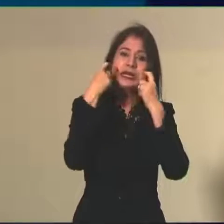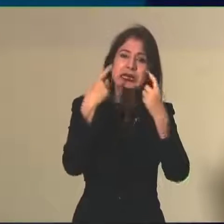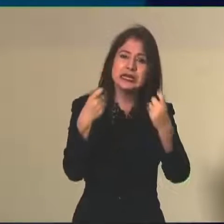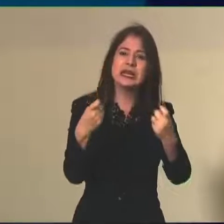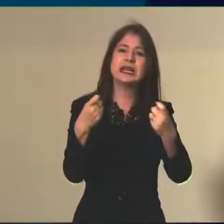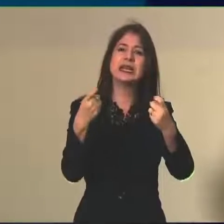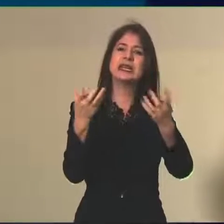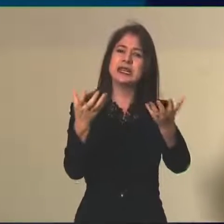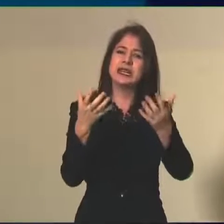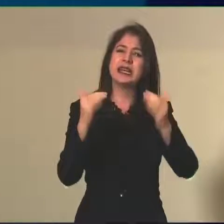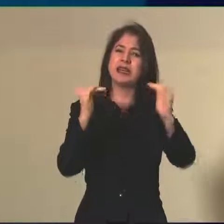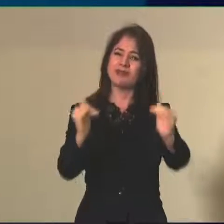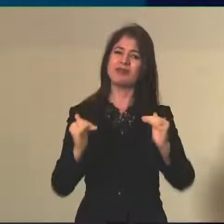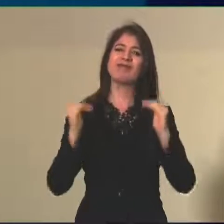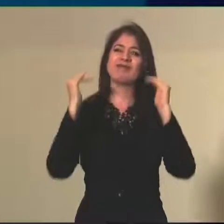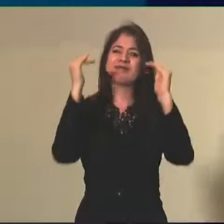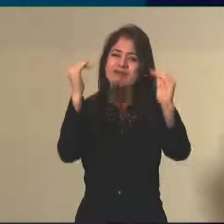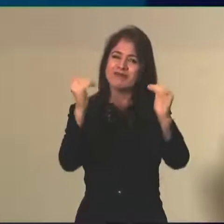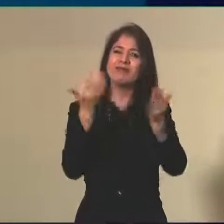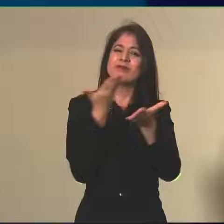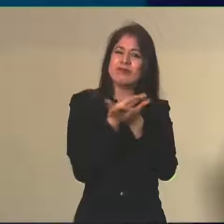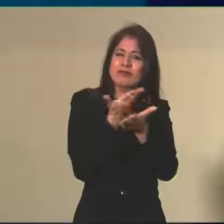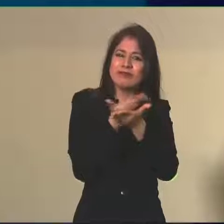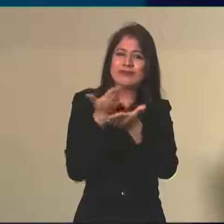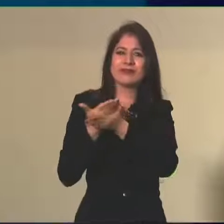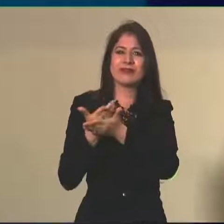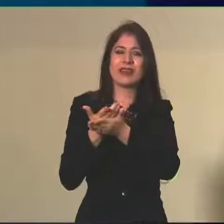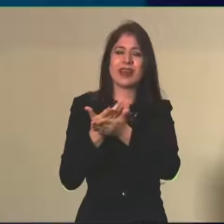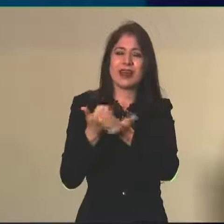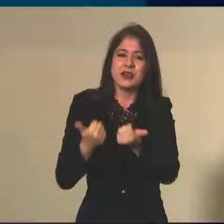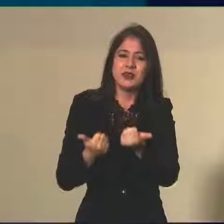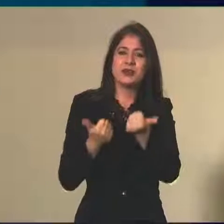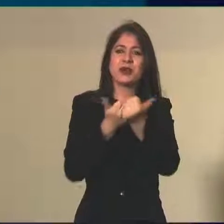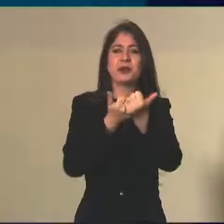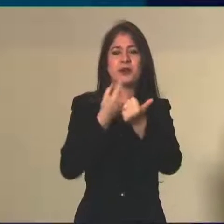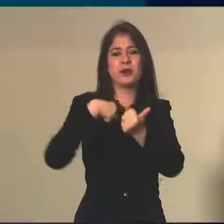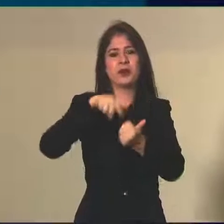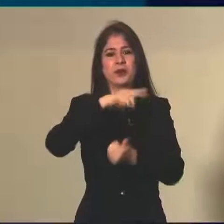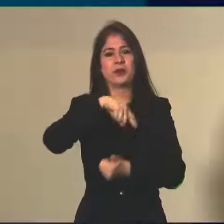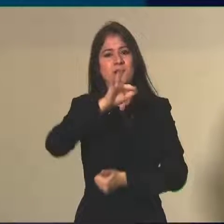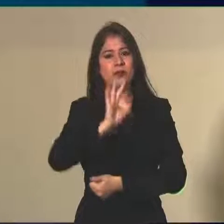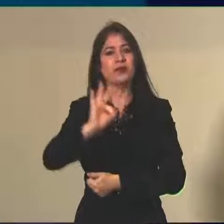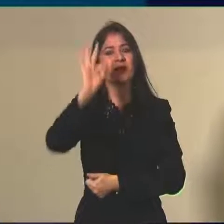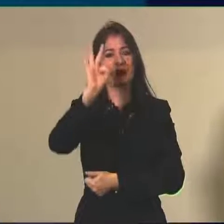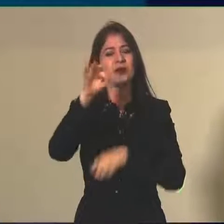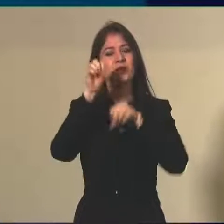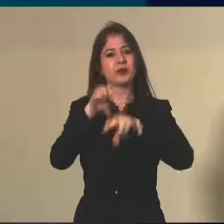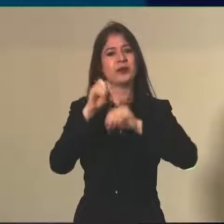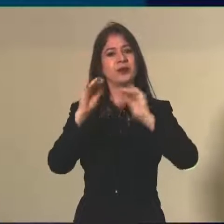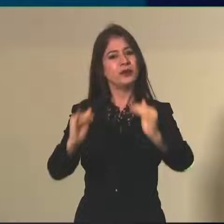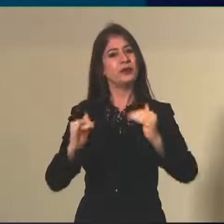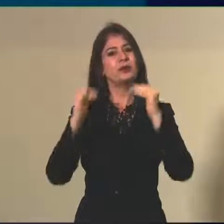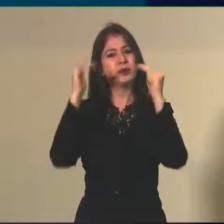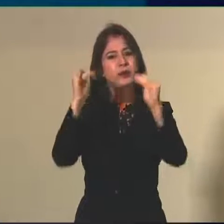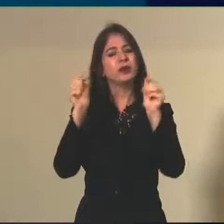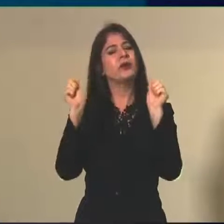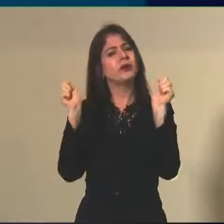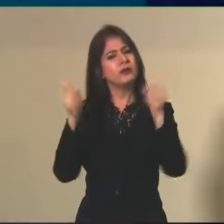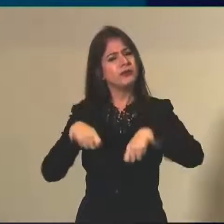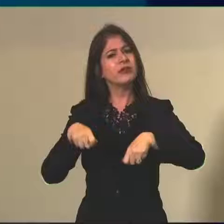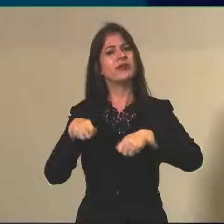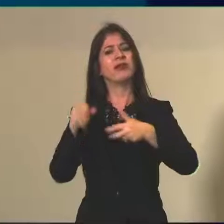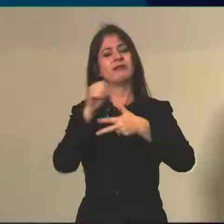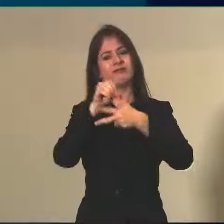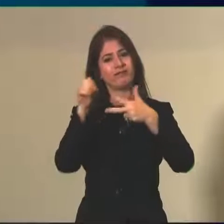o ensino superior e os programas de apoio federal para o ensino superior que façam o exame. Então,